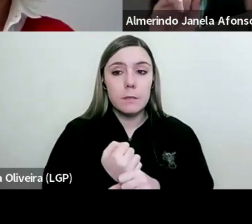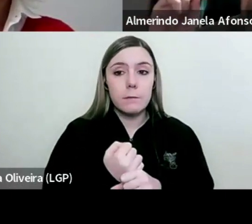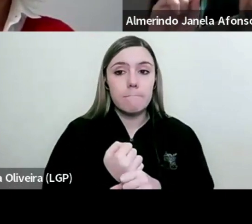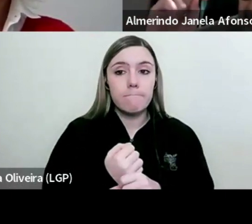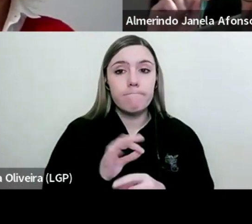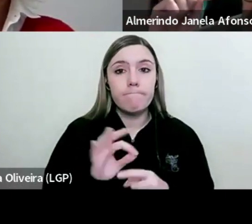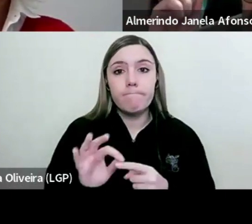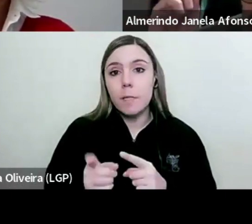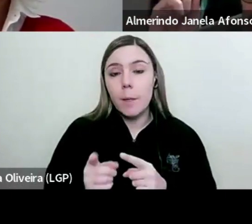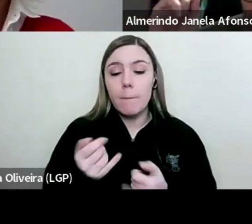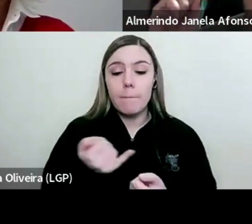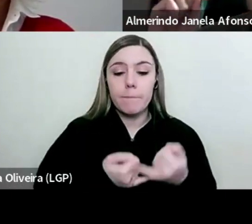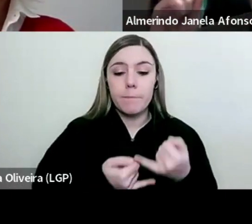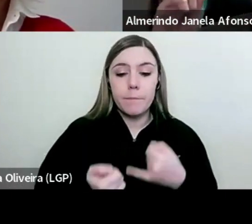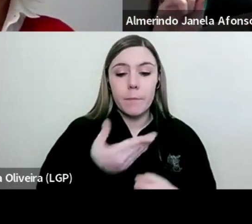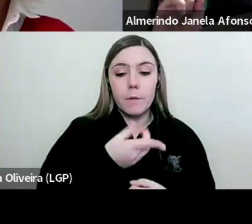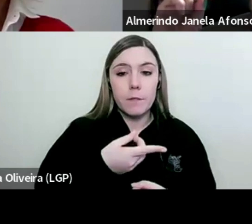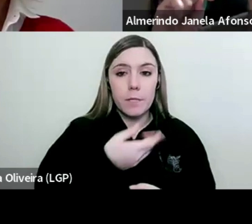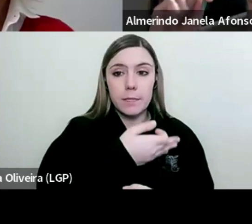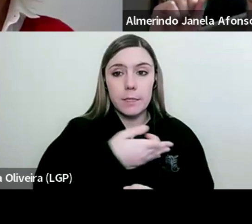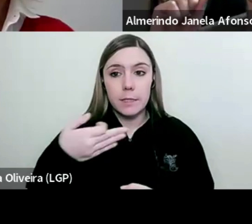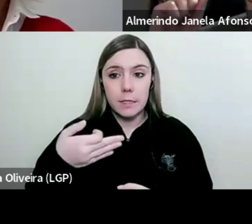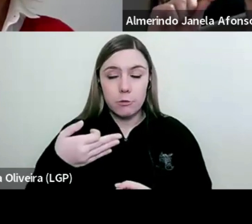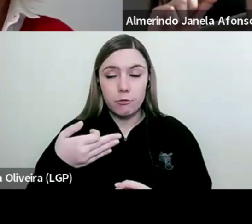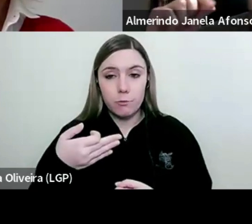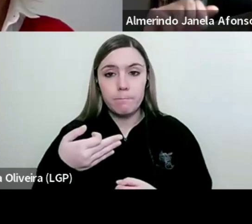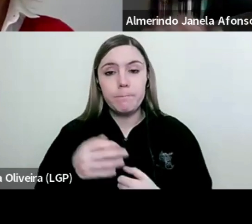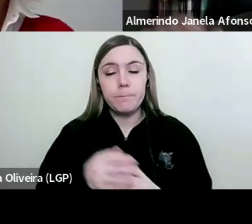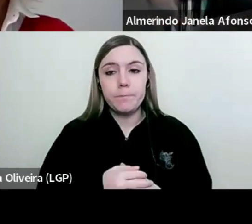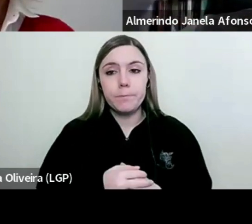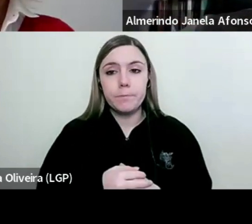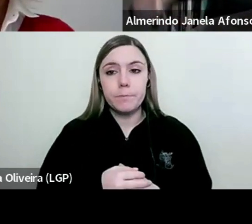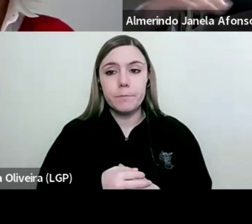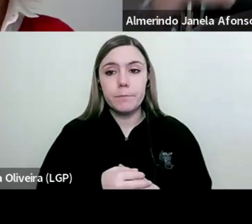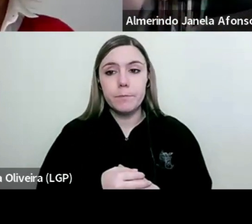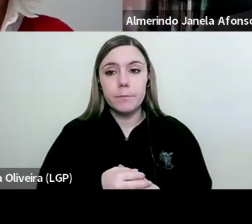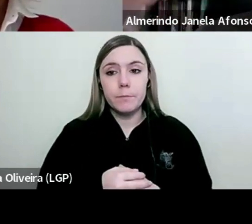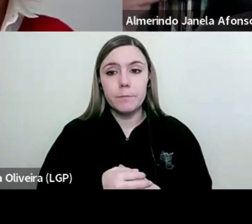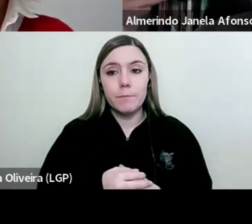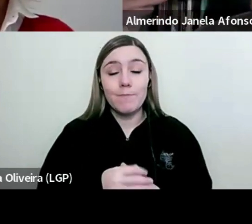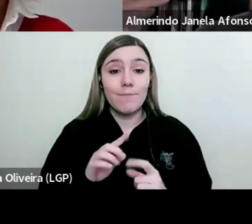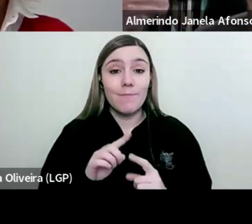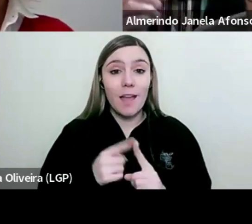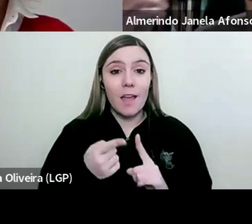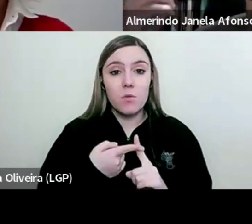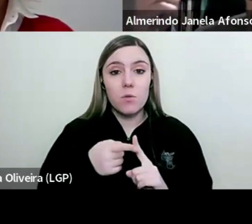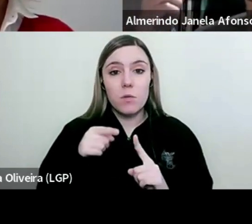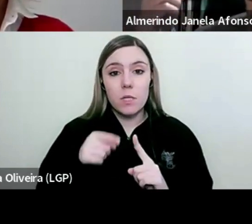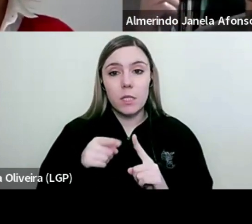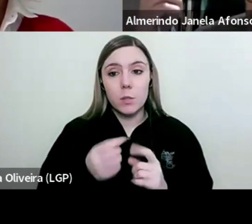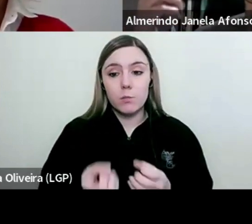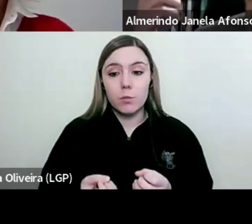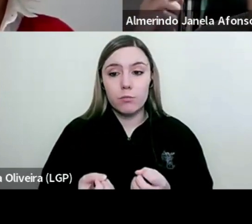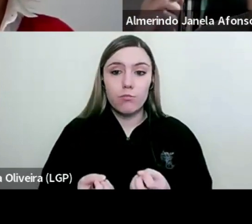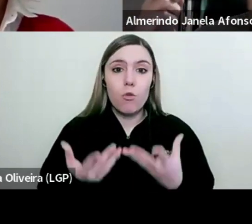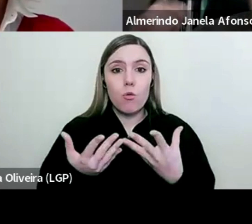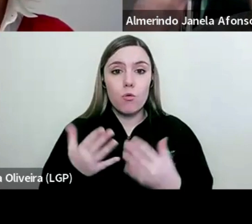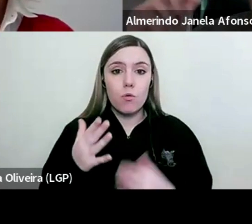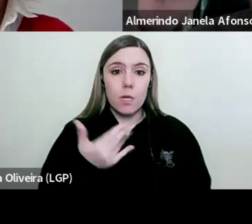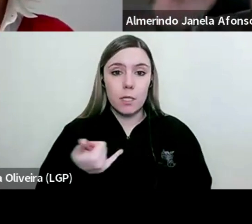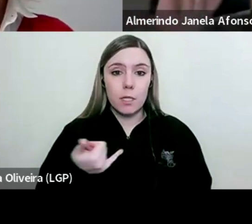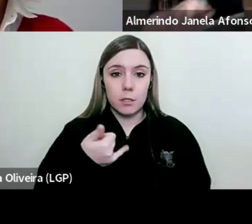substituído em 77 pelo ano propedeutico, precursor do 12º ano de escolaridade,